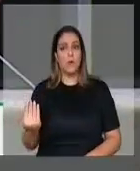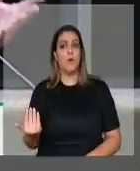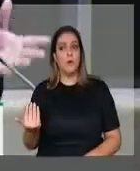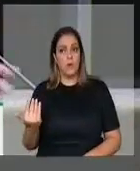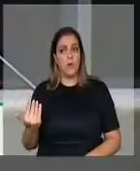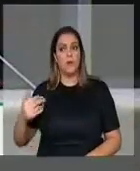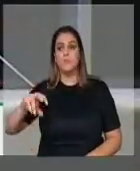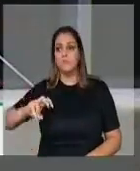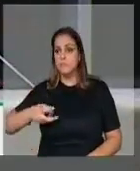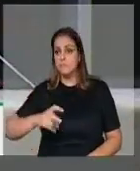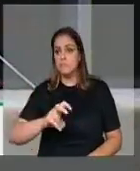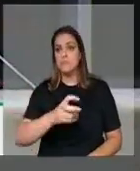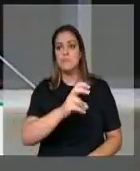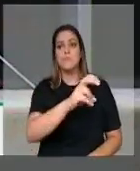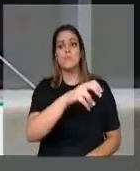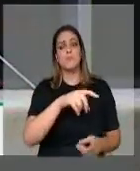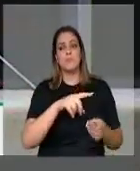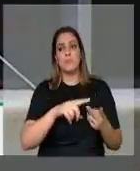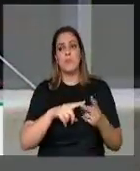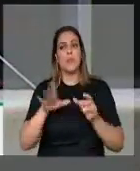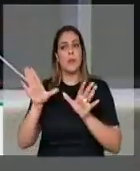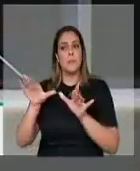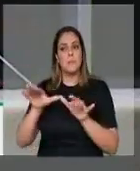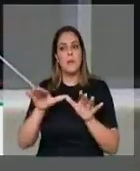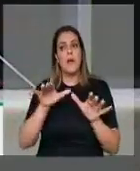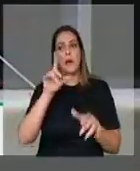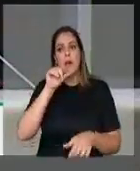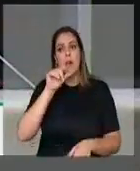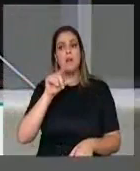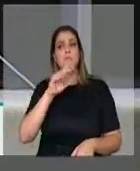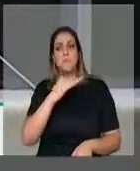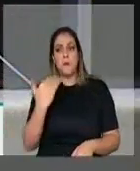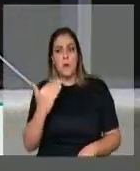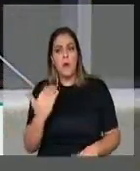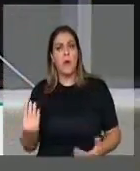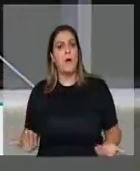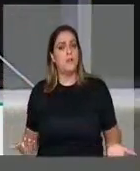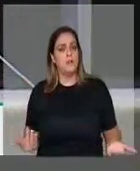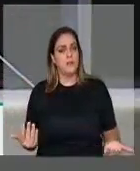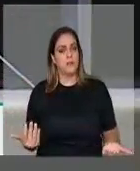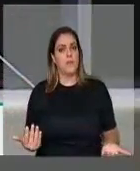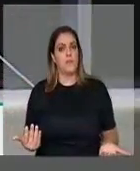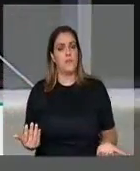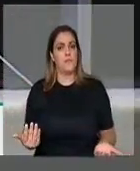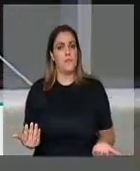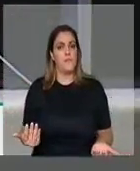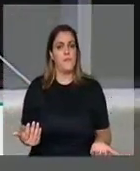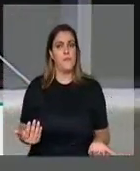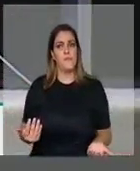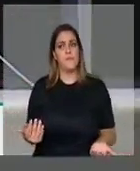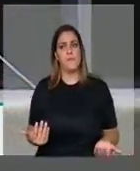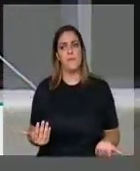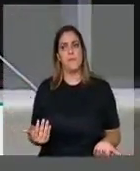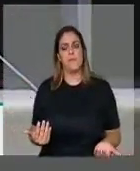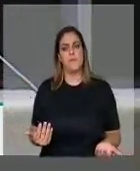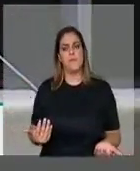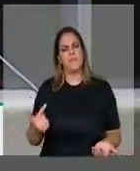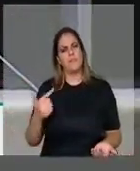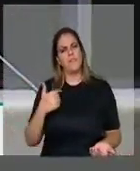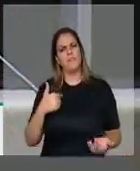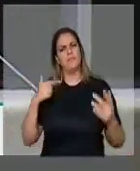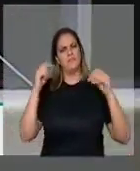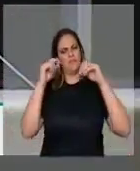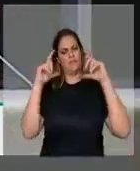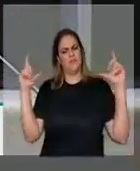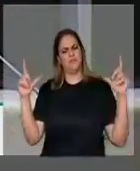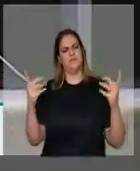e os próprios animais. Vamos tomar muito cuidado desse sentido e chama atenção dos nossos ministros